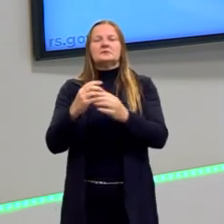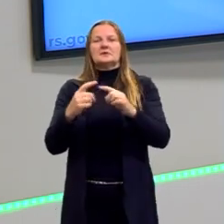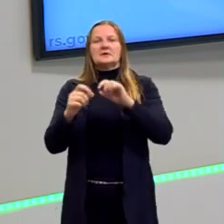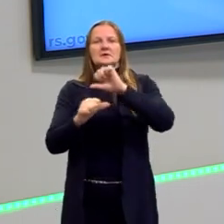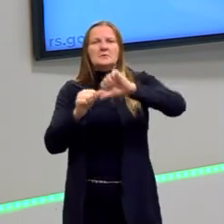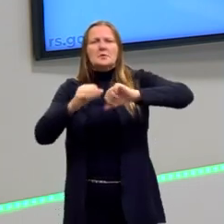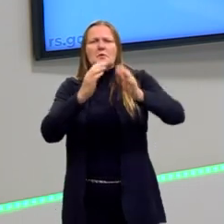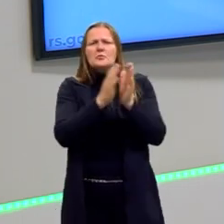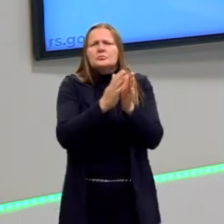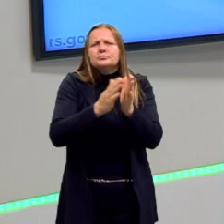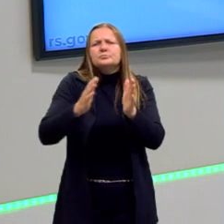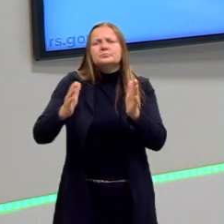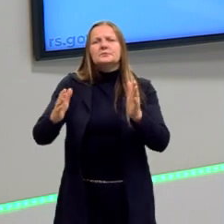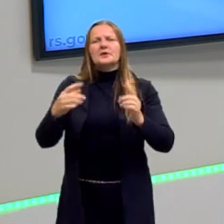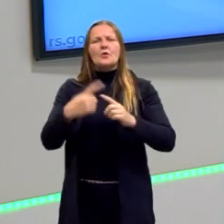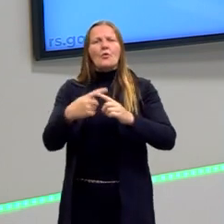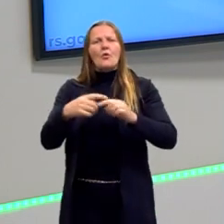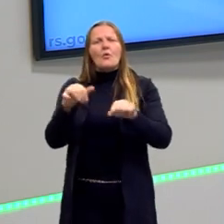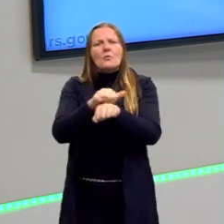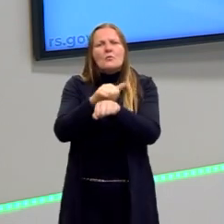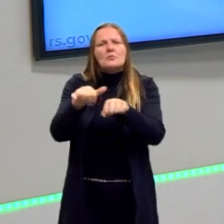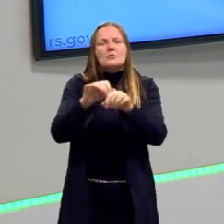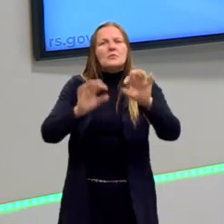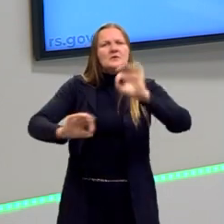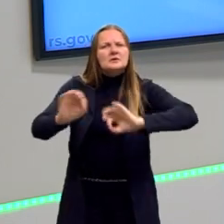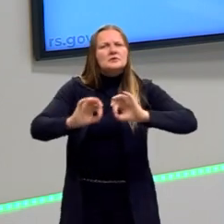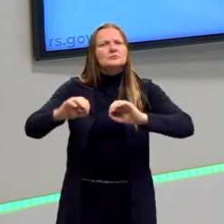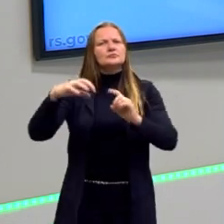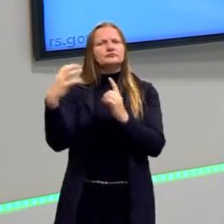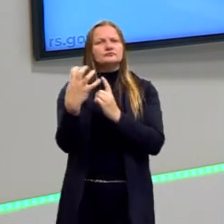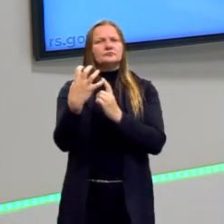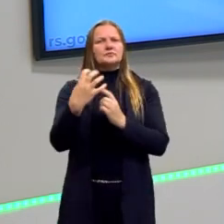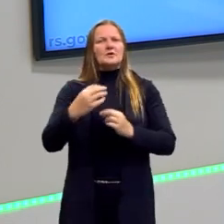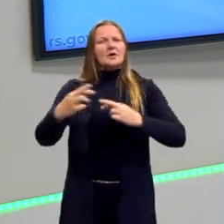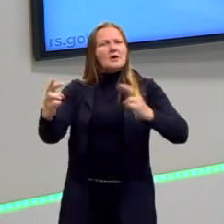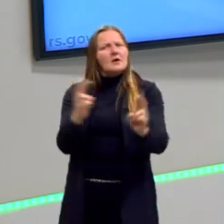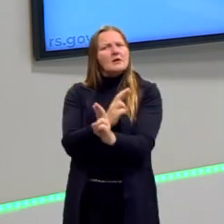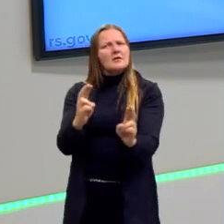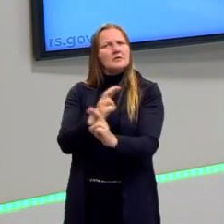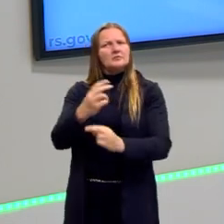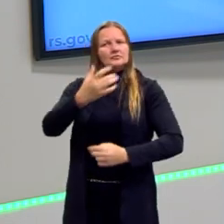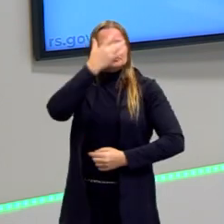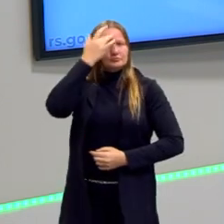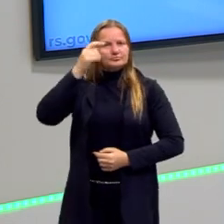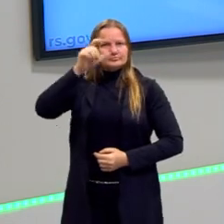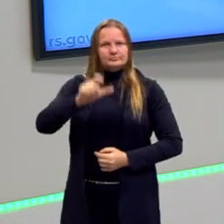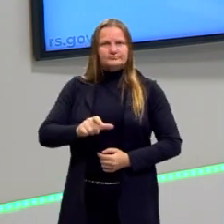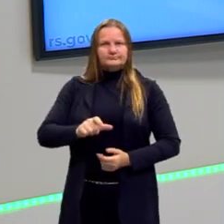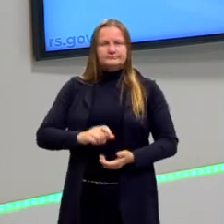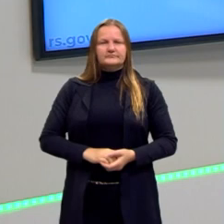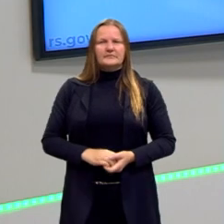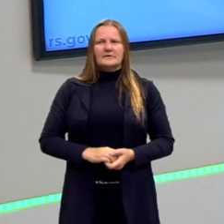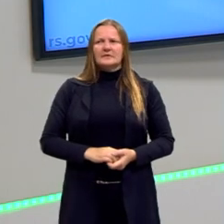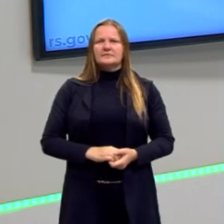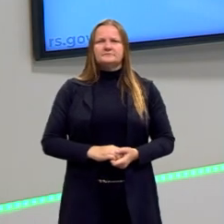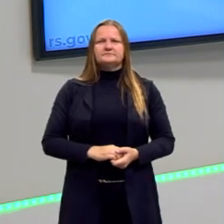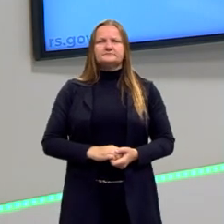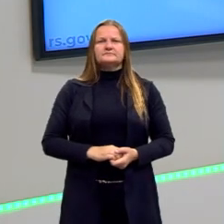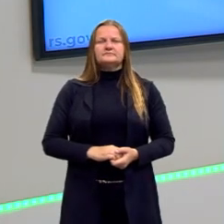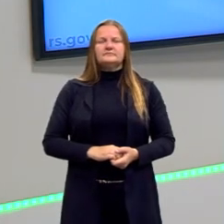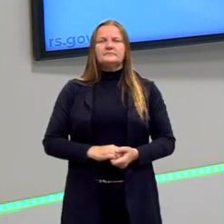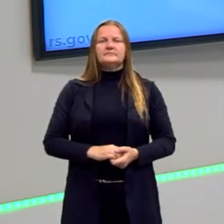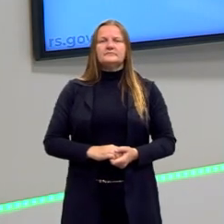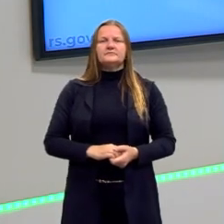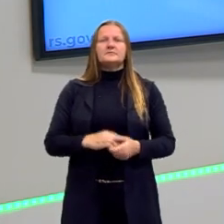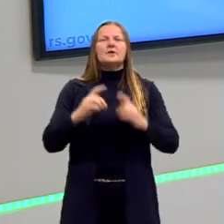temporárias, como isso também se reflete nas nossas relações pessoais, certo? Então, um pouco disso vamos